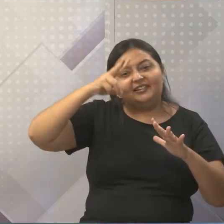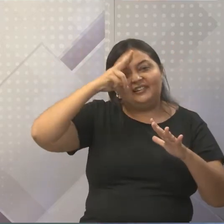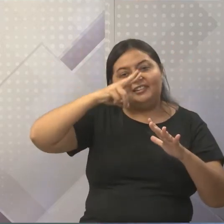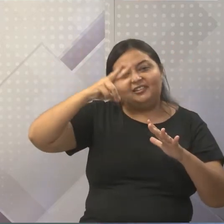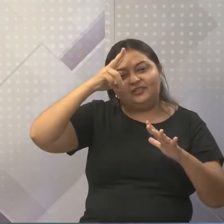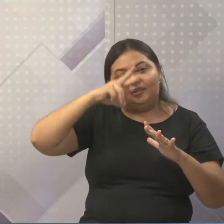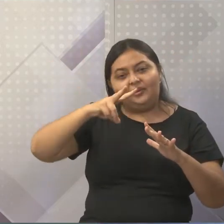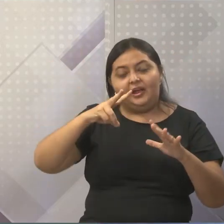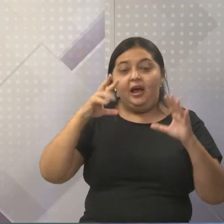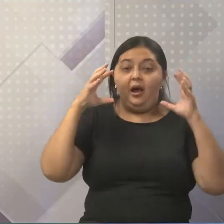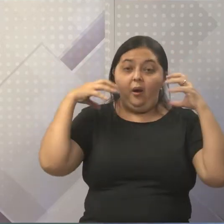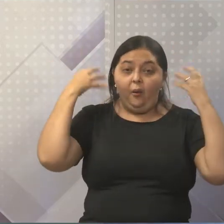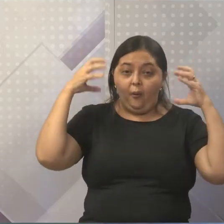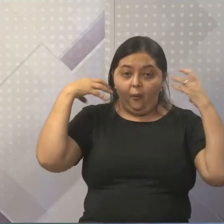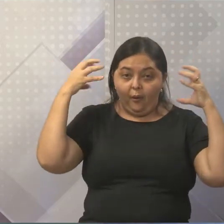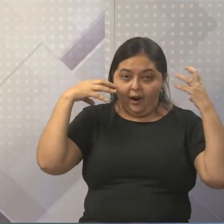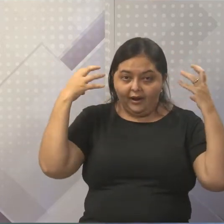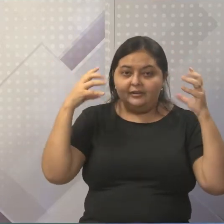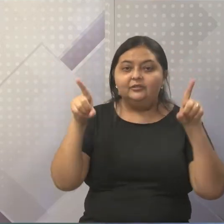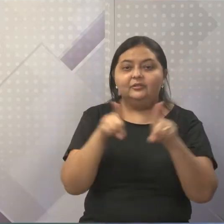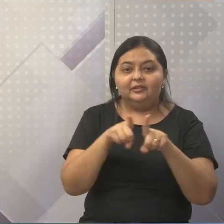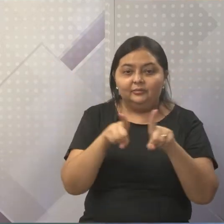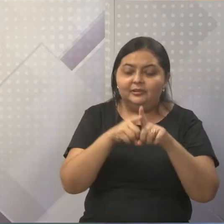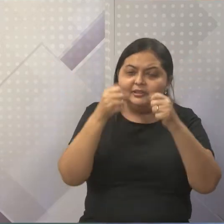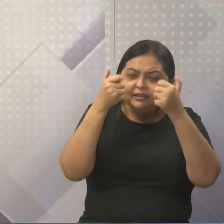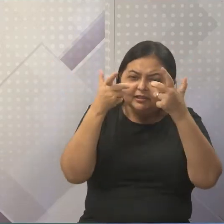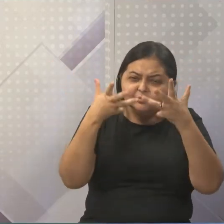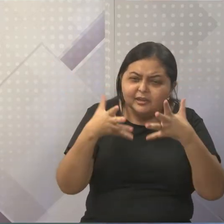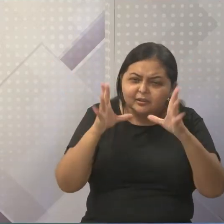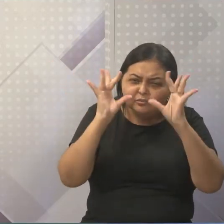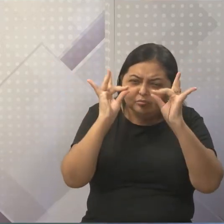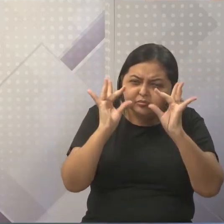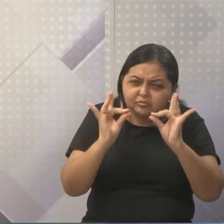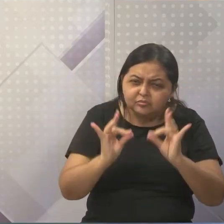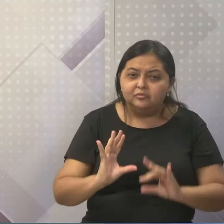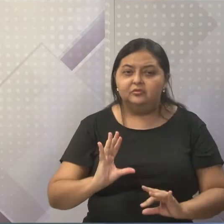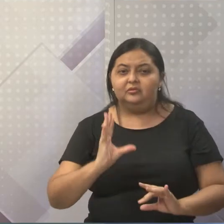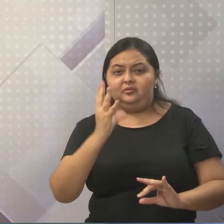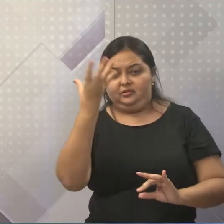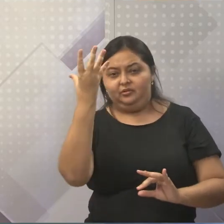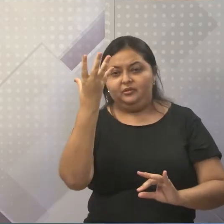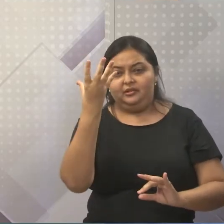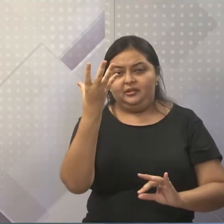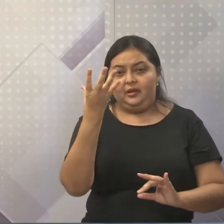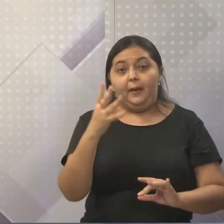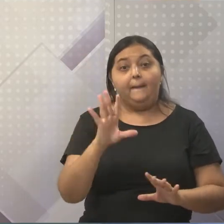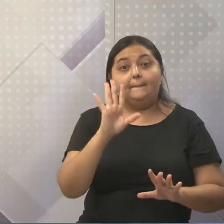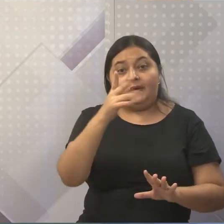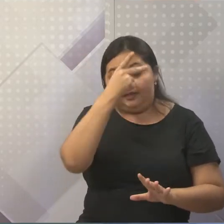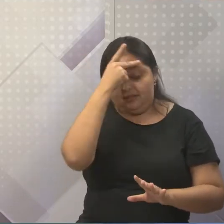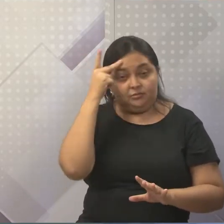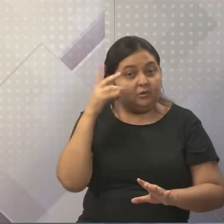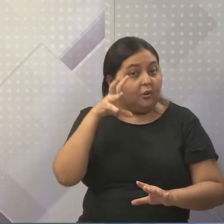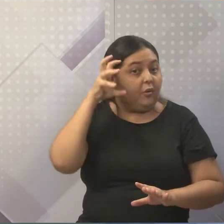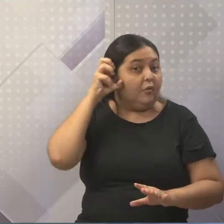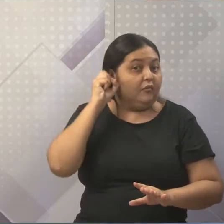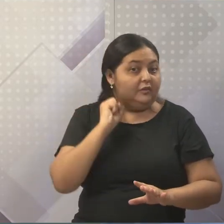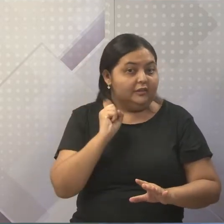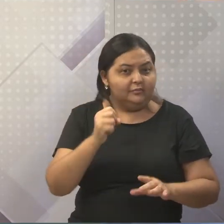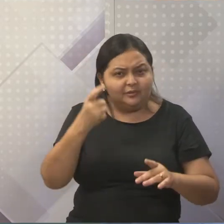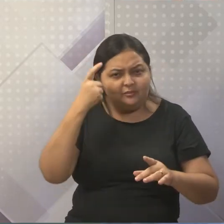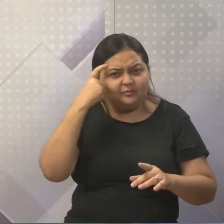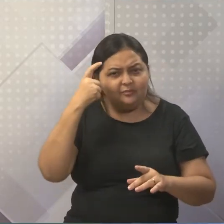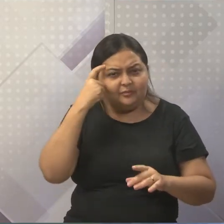Então, o rádio tinha que ter toda a descrição do fato para que o ouvinte pudesse personificar